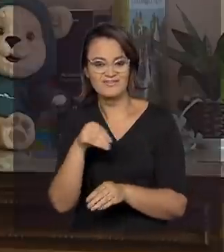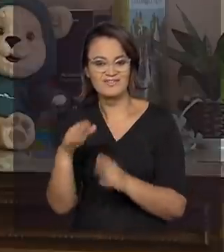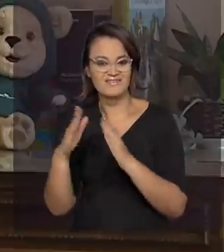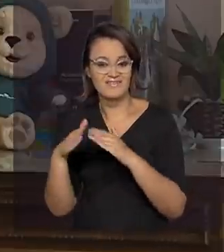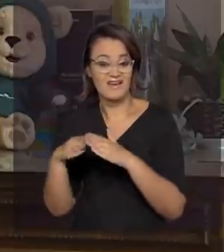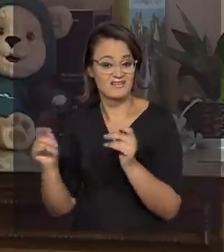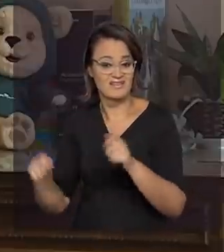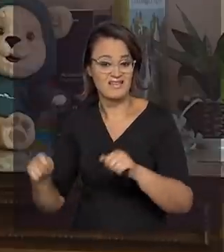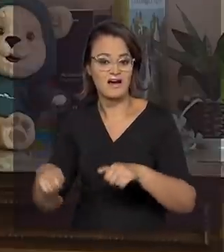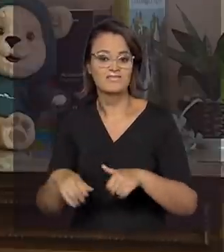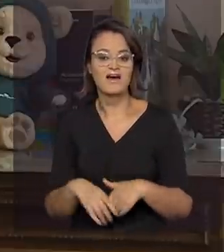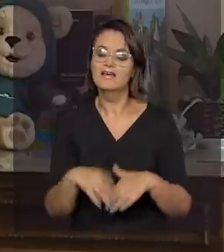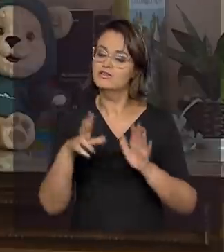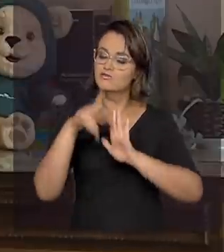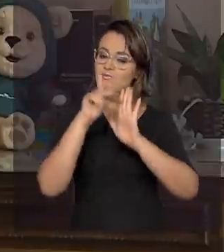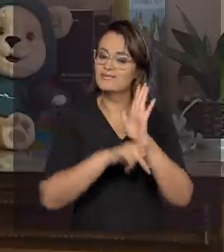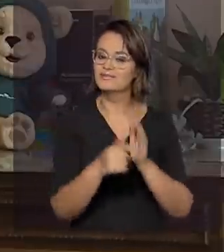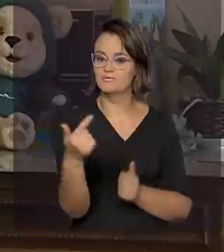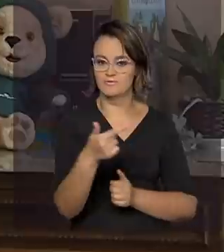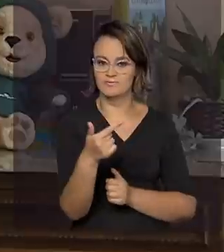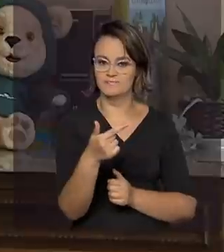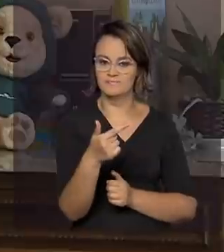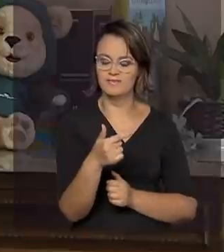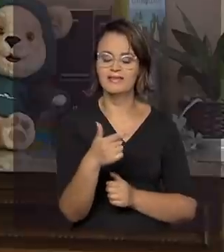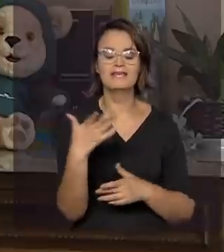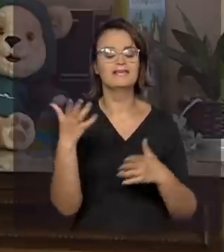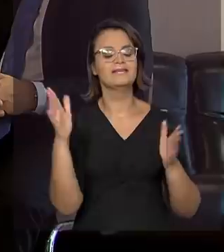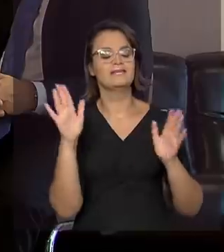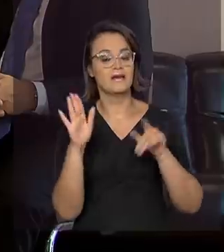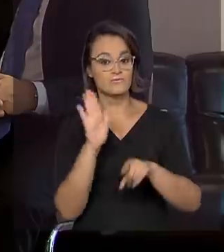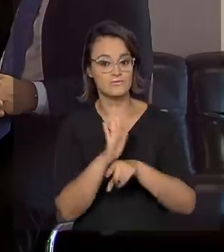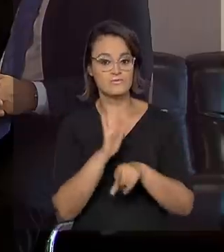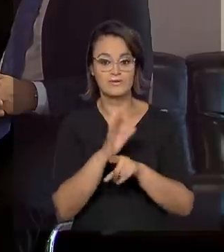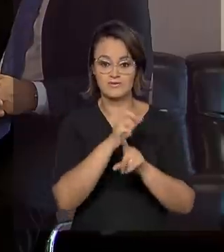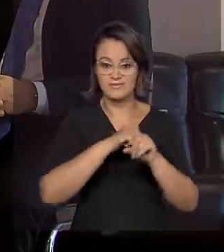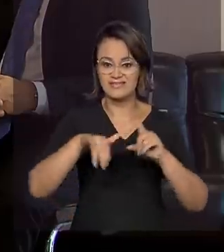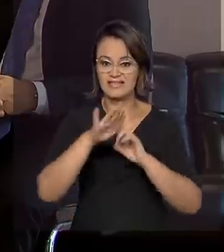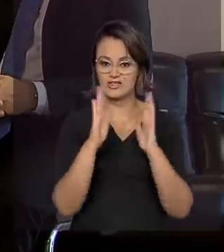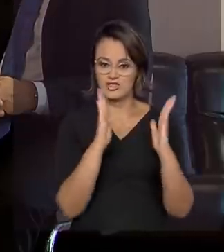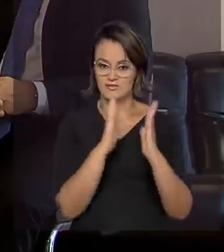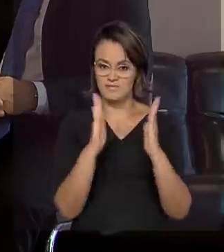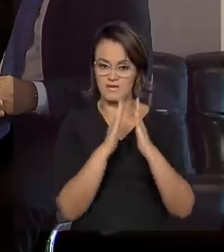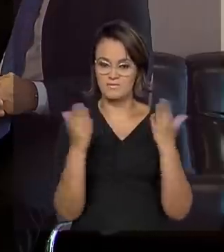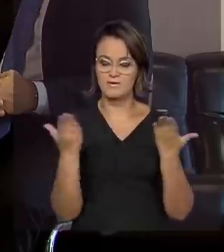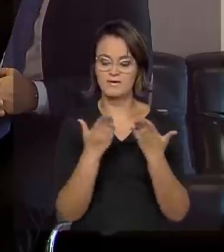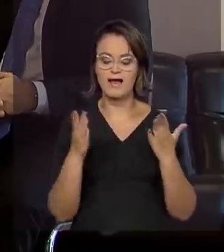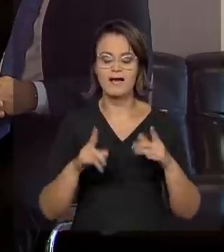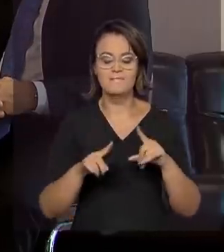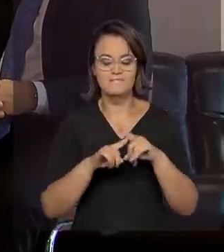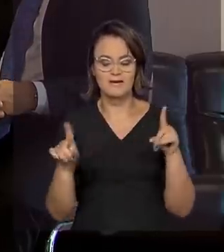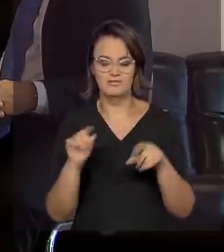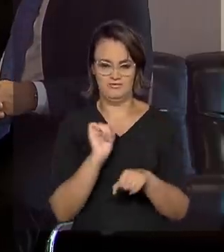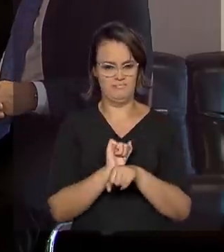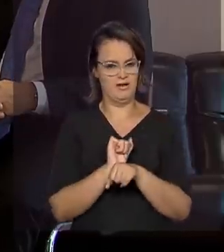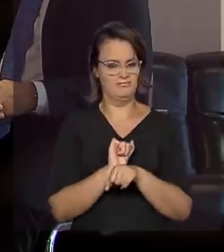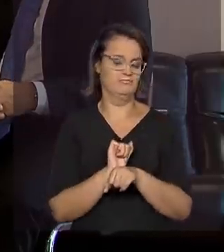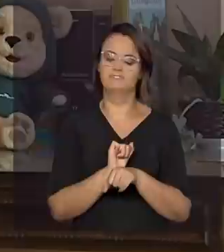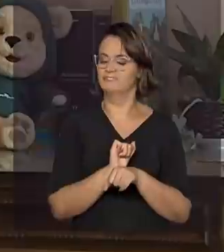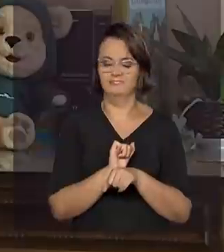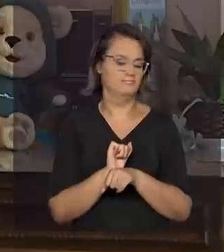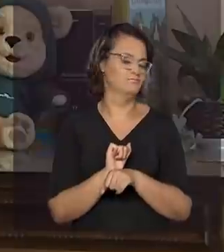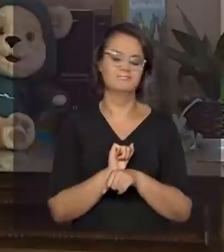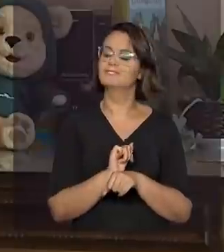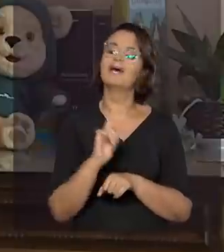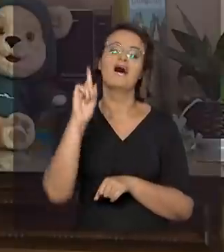são dois programas que abasteceram a sociedade neste período, mas nós não vamos parar por aí. Em breve,